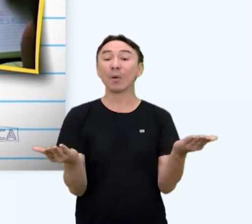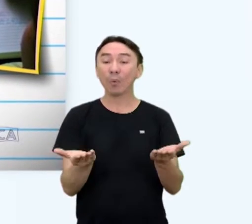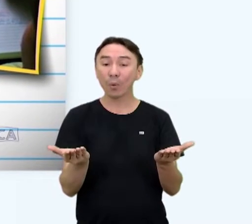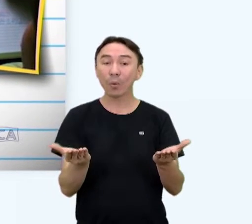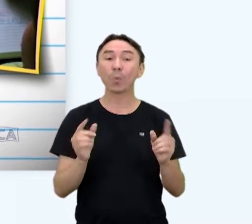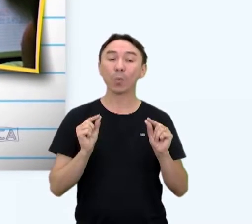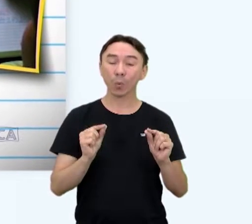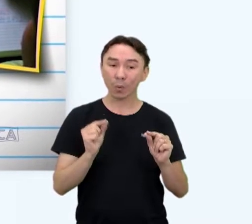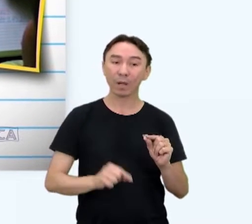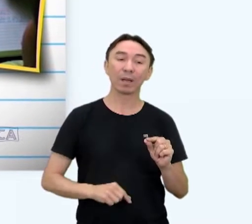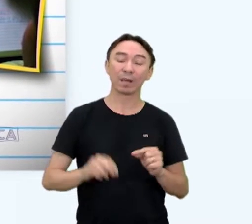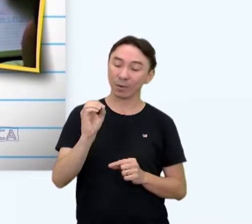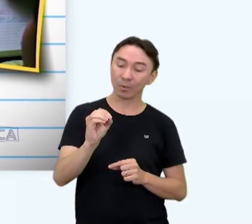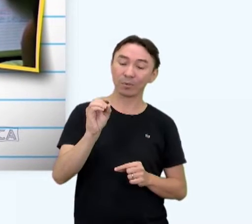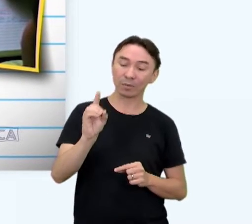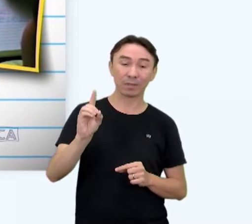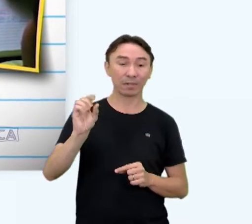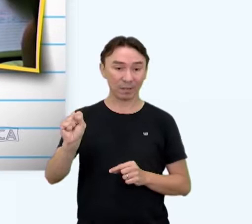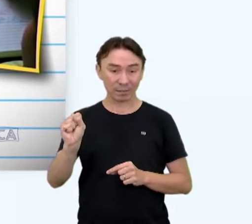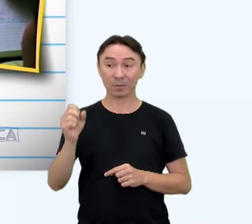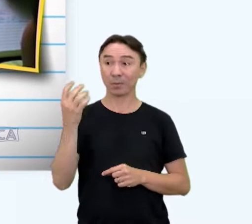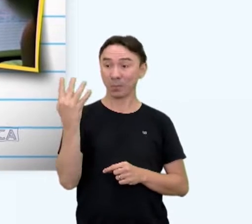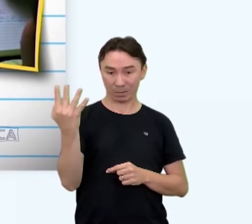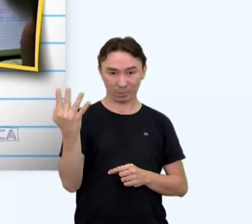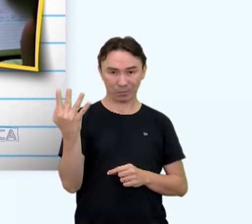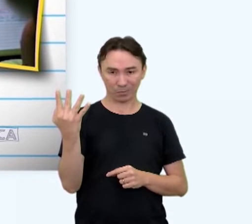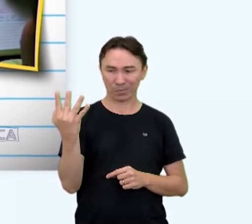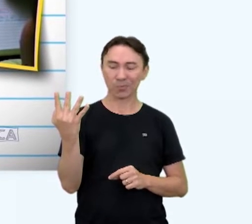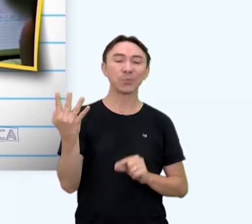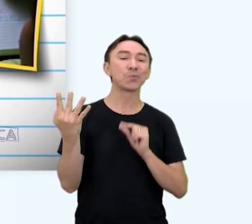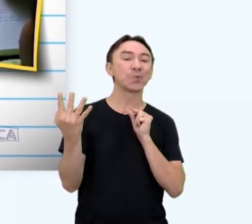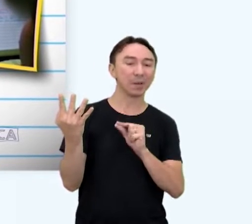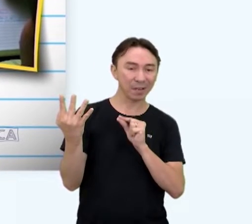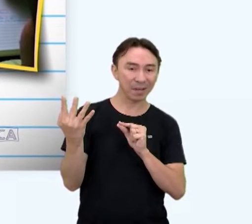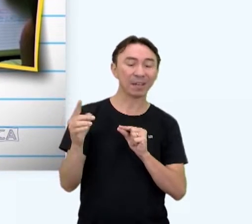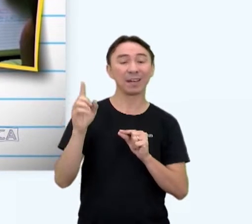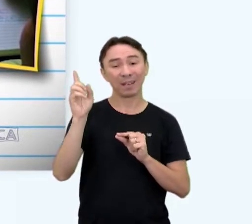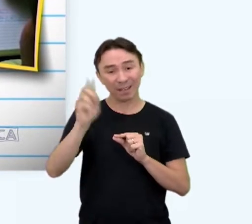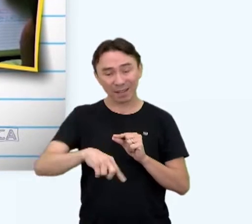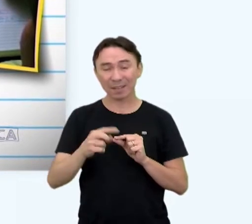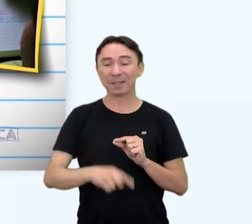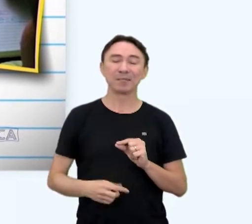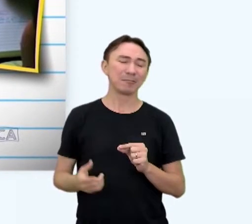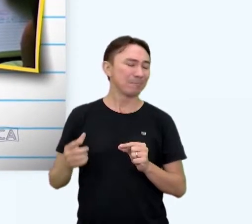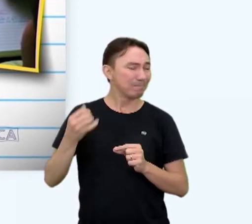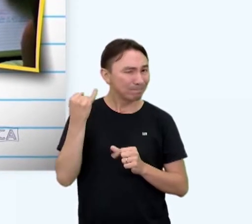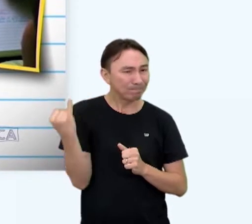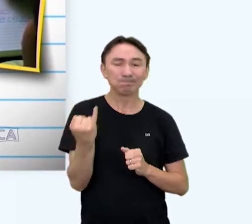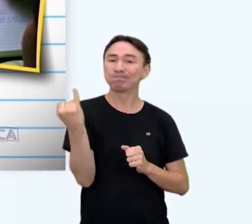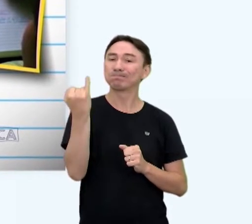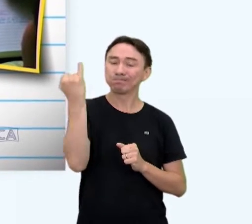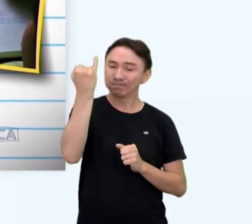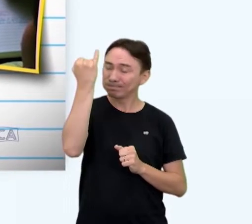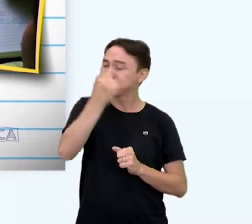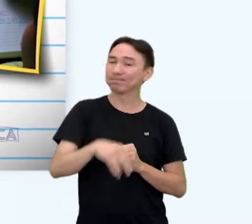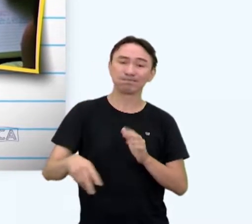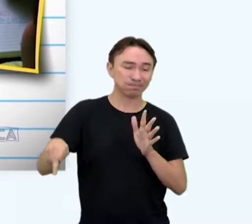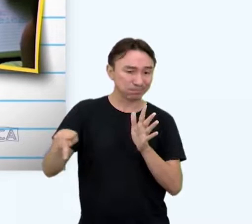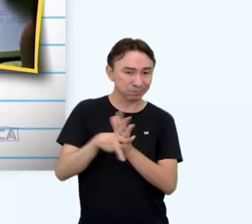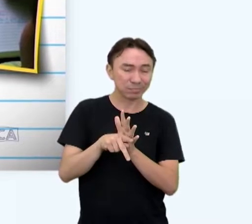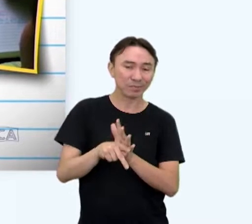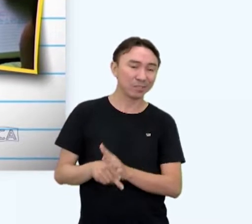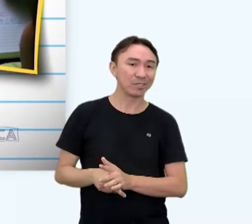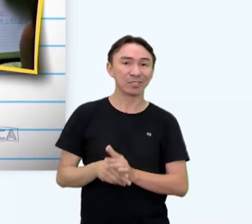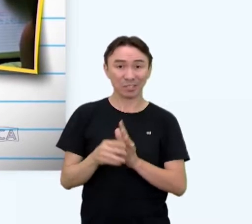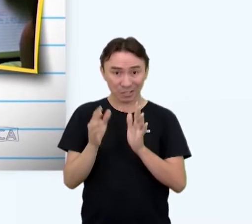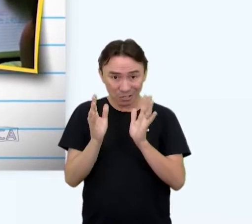de falarmos do quarto objetivo. Ele diz respeito a um bem imaterial da maior importância, que uma vez concedido jamais